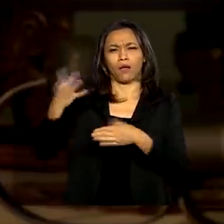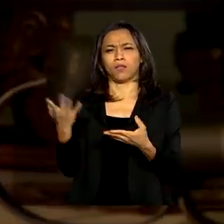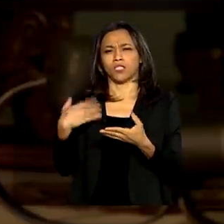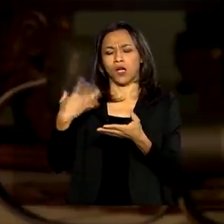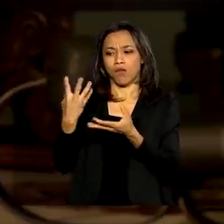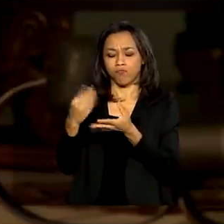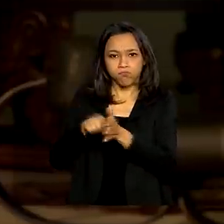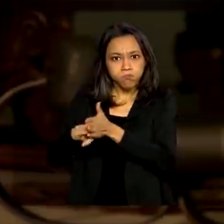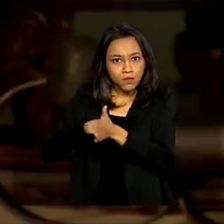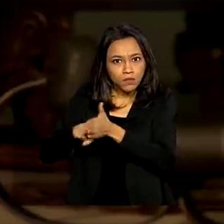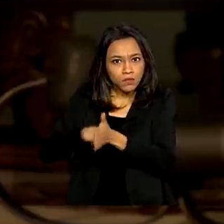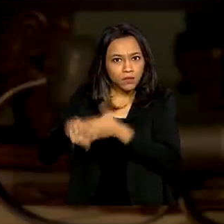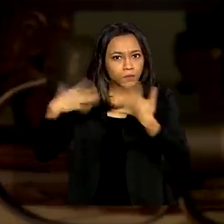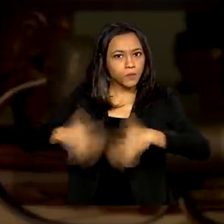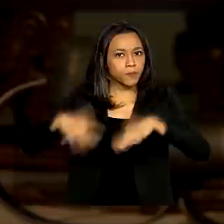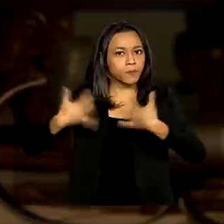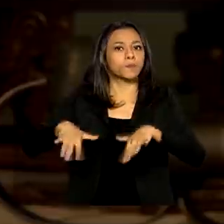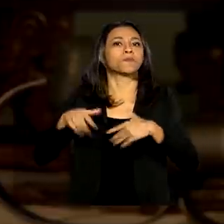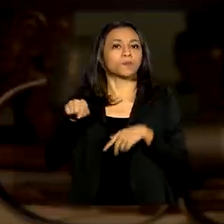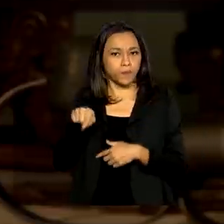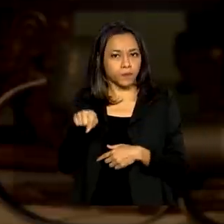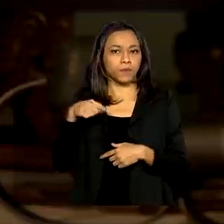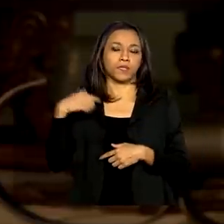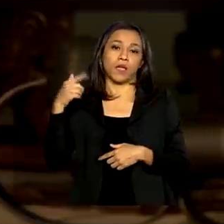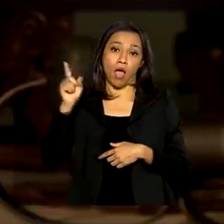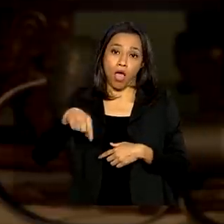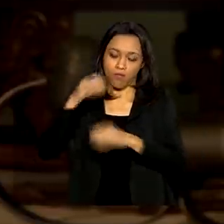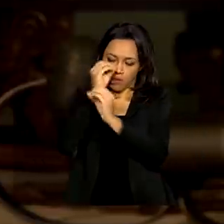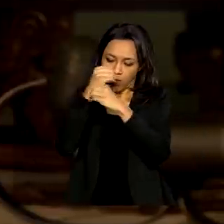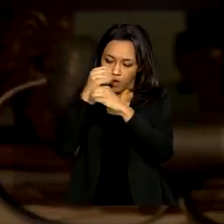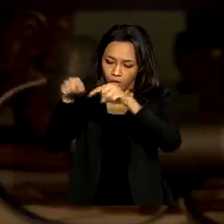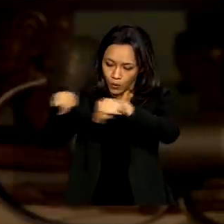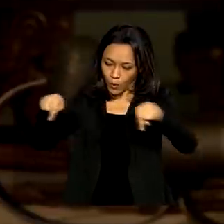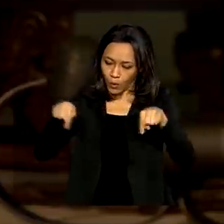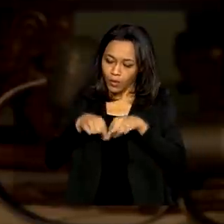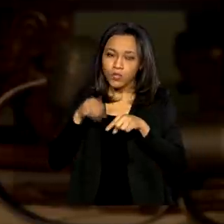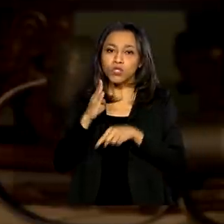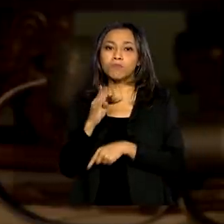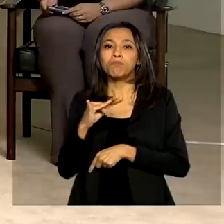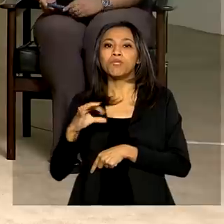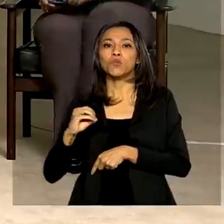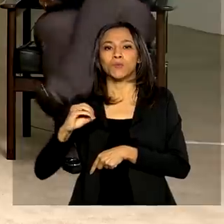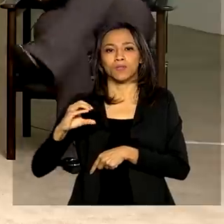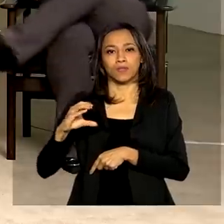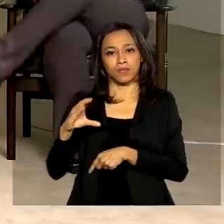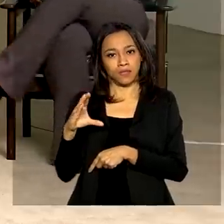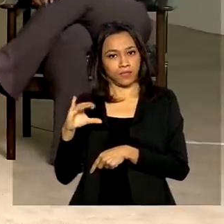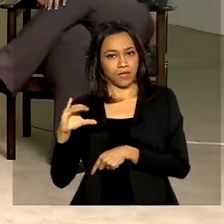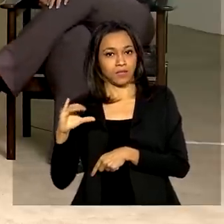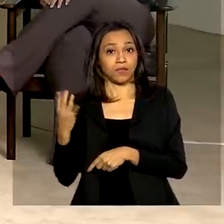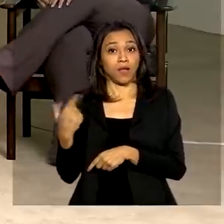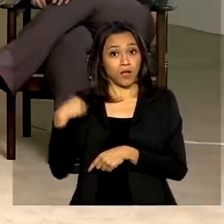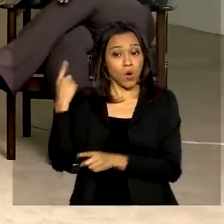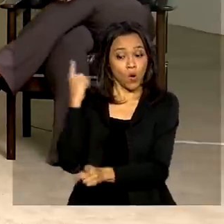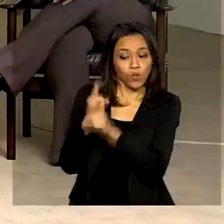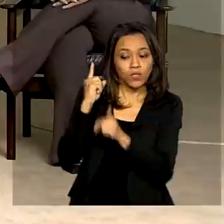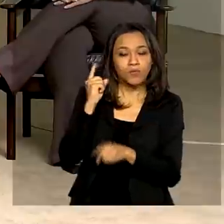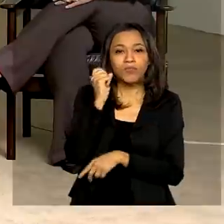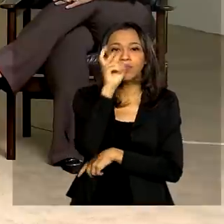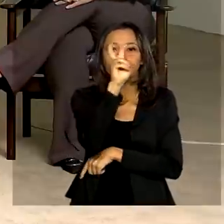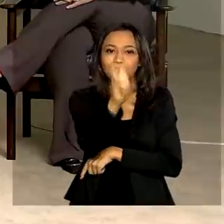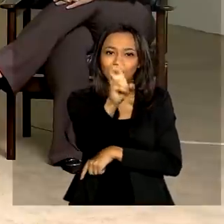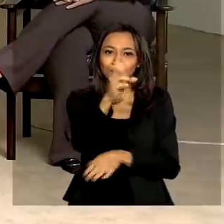muita pesquisa inicial, isso foi feito no Laboratório Nacional de Biociências. A partir dessas daí nós identificamos 5,